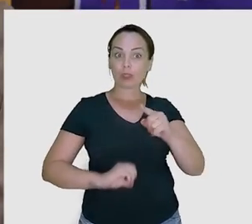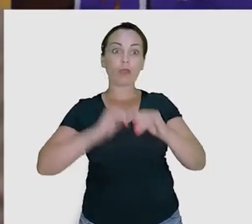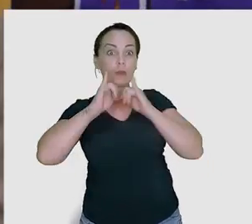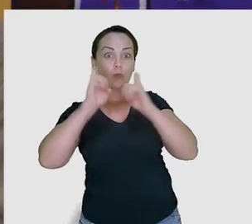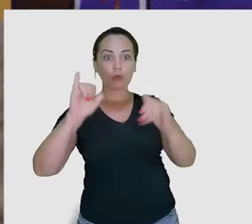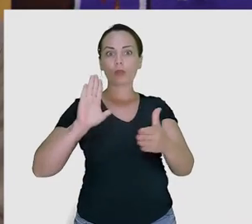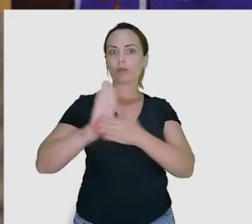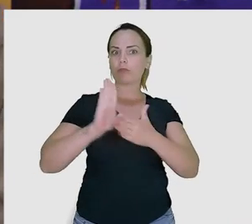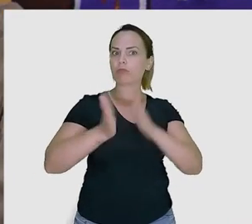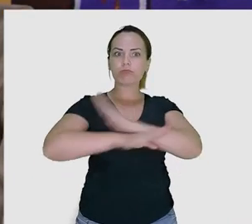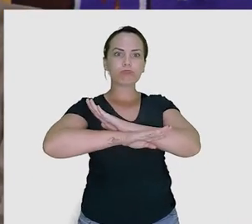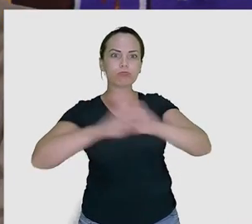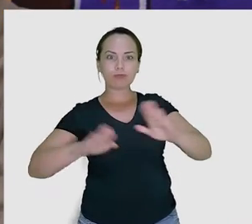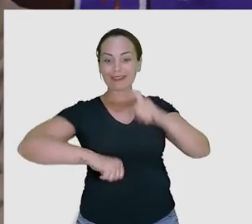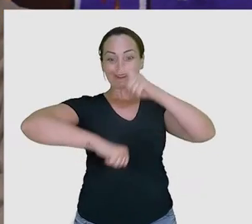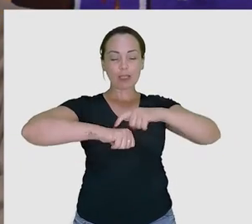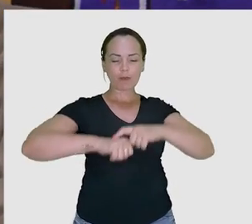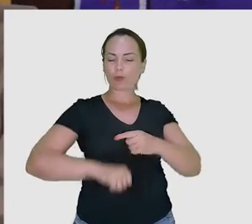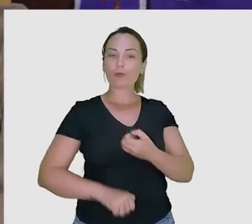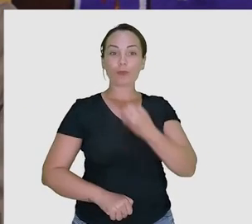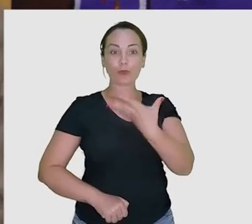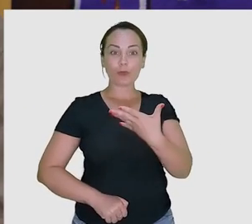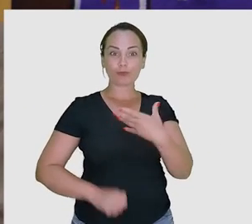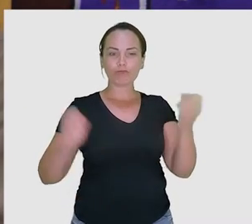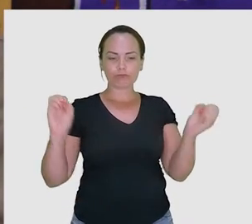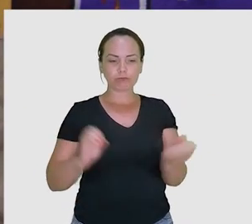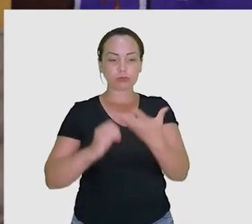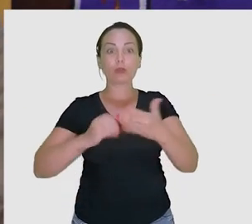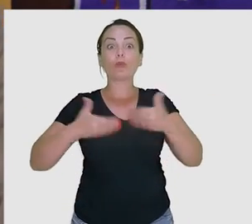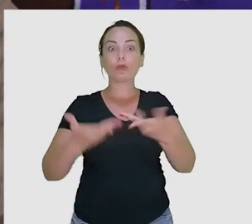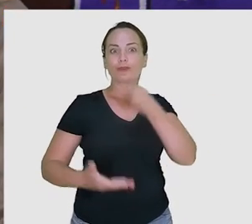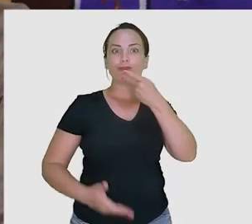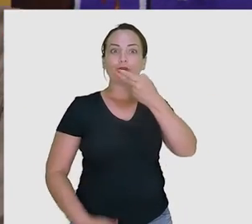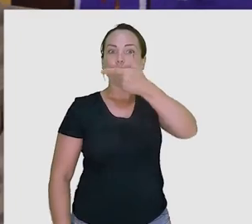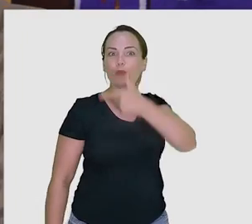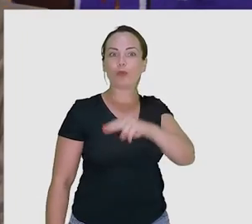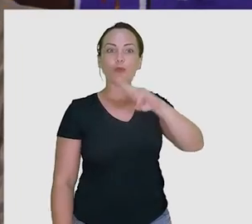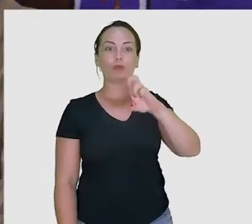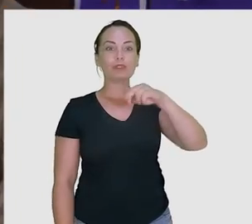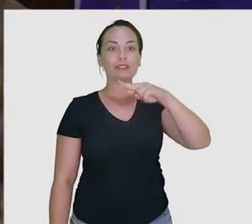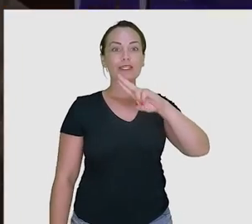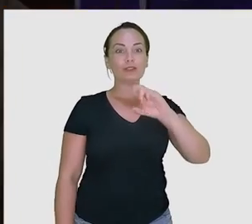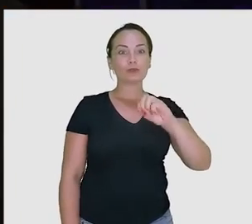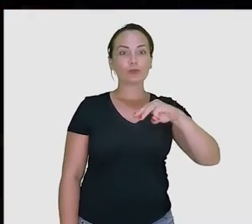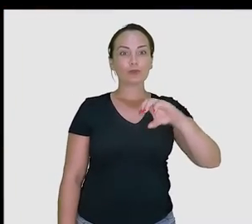Esta profecia se quebrará em tempo oportuno, assim que eu dizer que o último planeta é Netuno.